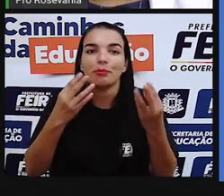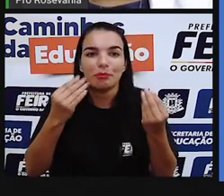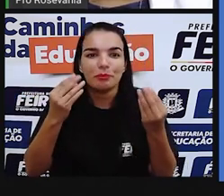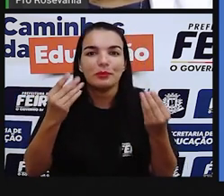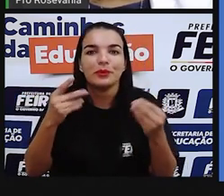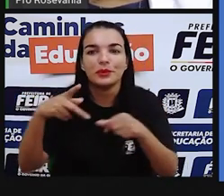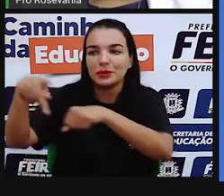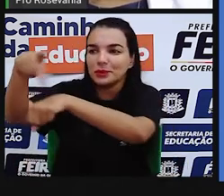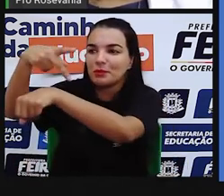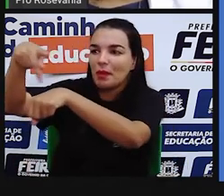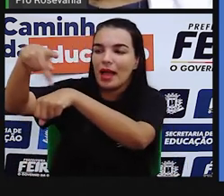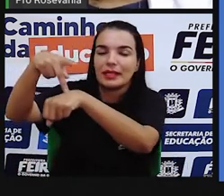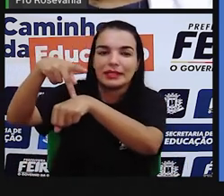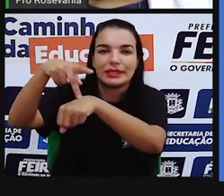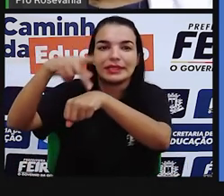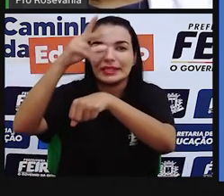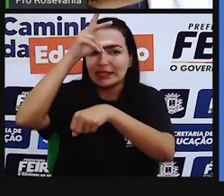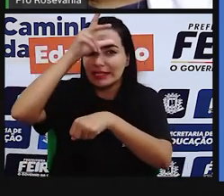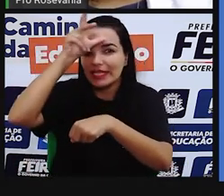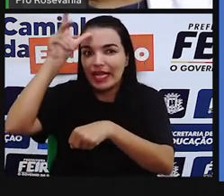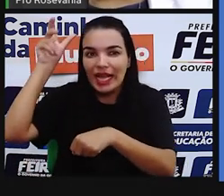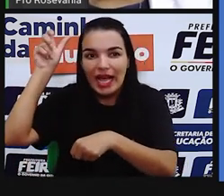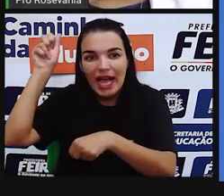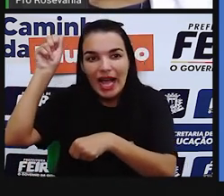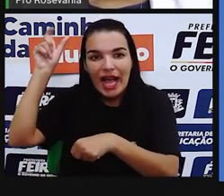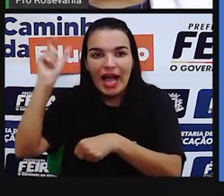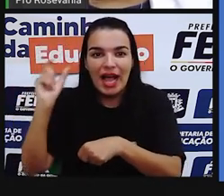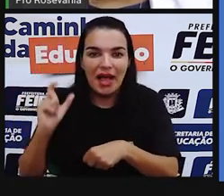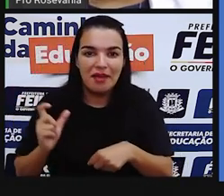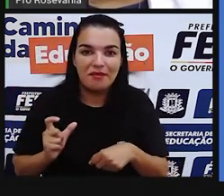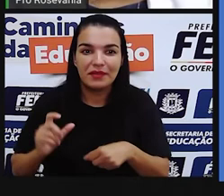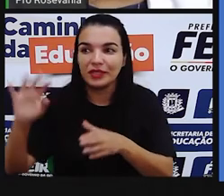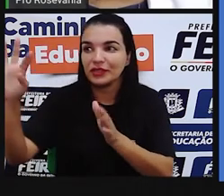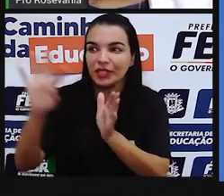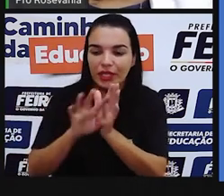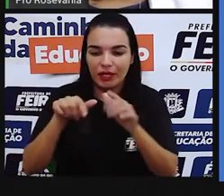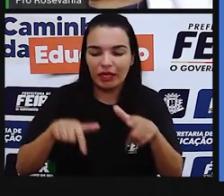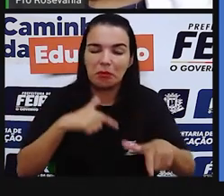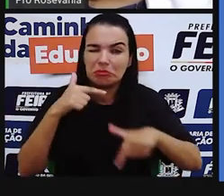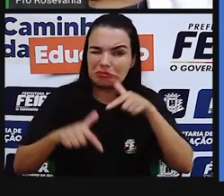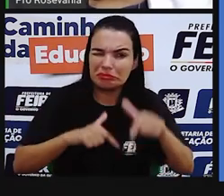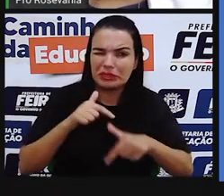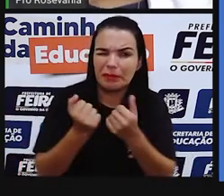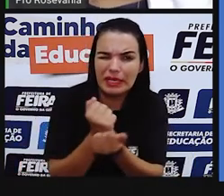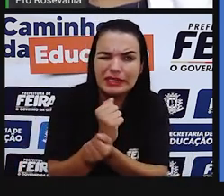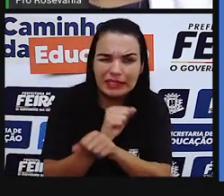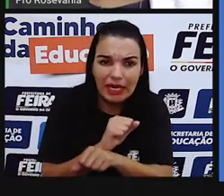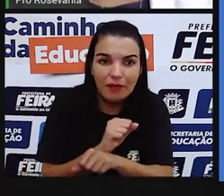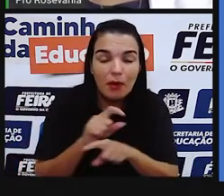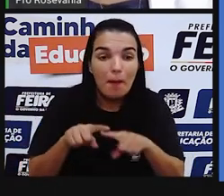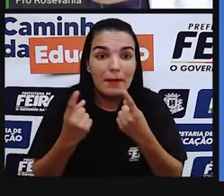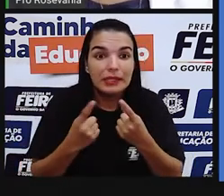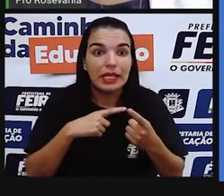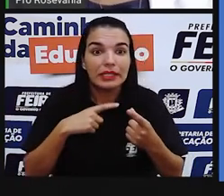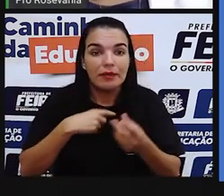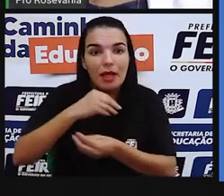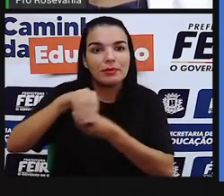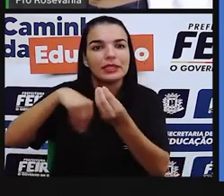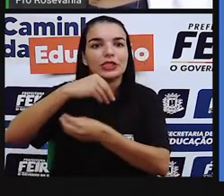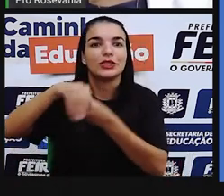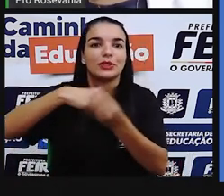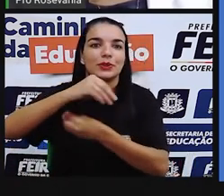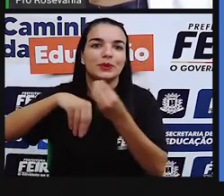indivíduos africanos que vieram para cá absolutamente um lugar de trabalho de trato principalmente nas lavouras nos